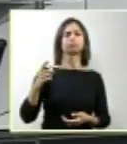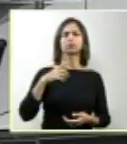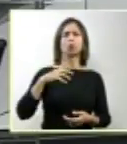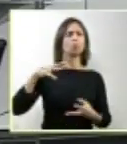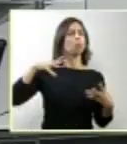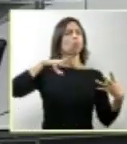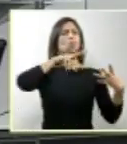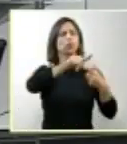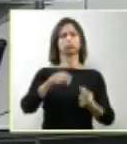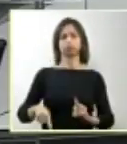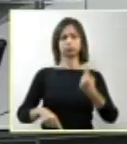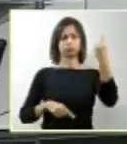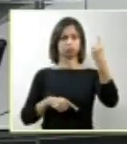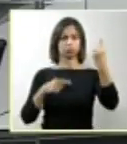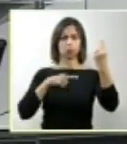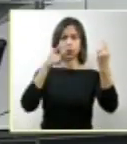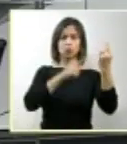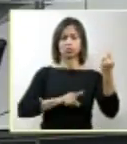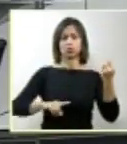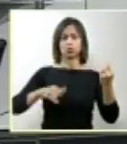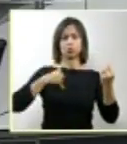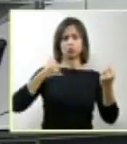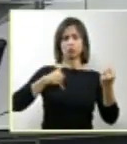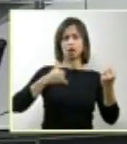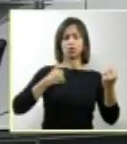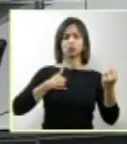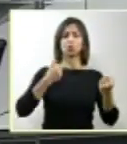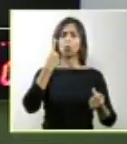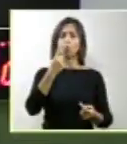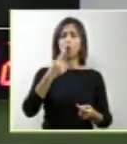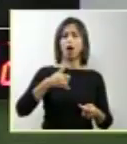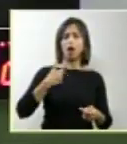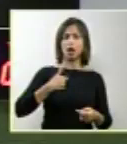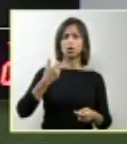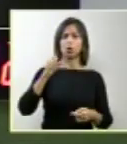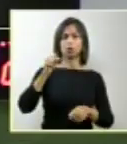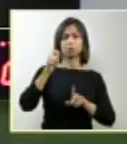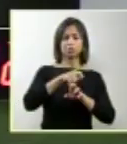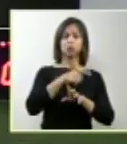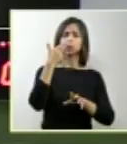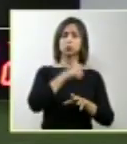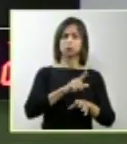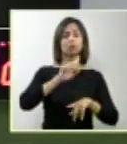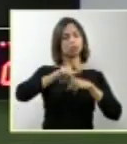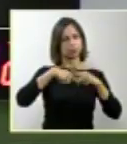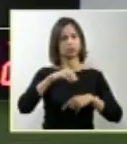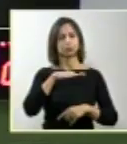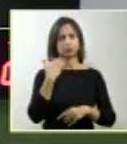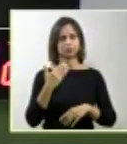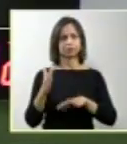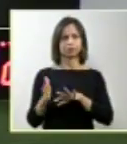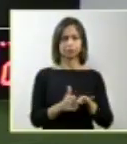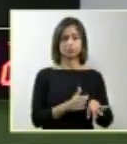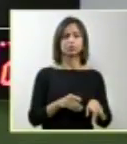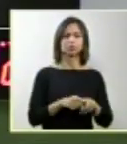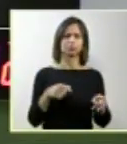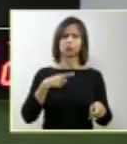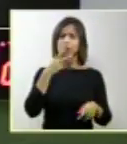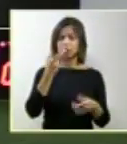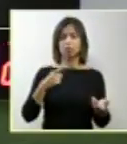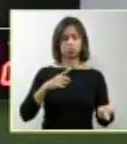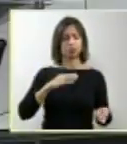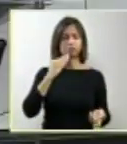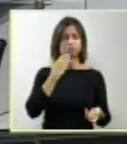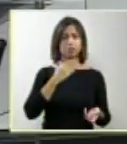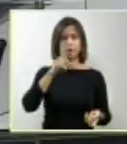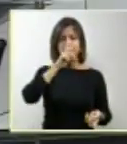O Congresso Nacional, seu presidente, ele falha muito. Aliás, todas as instituições humanas falham porque nós somos imperfeitos, nenhum de